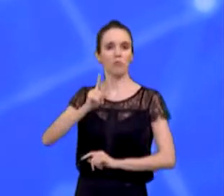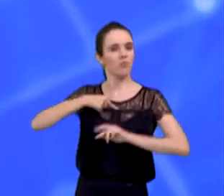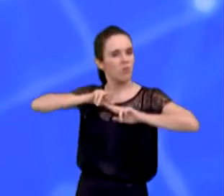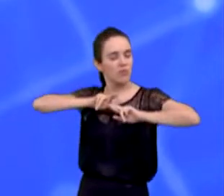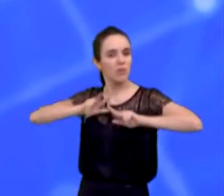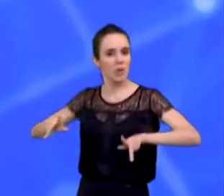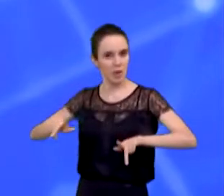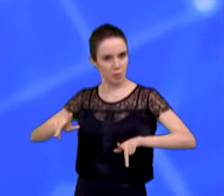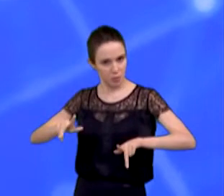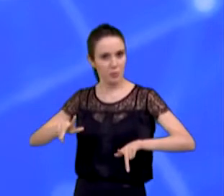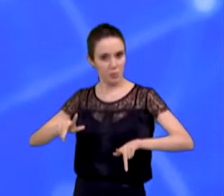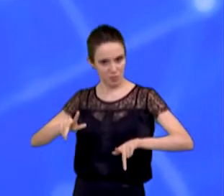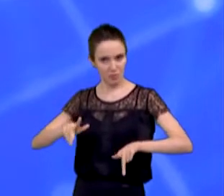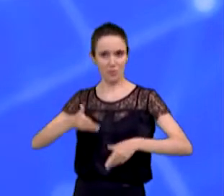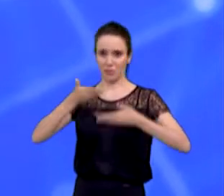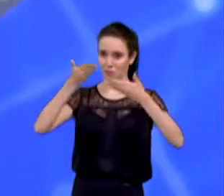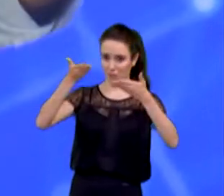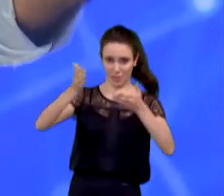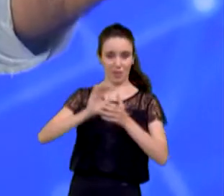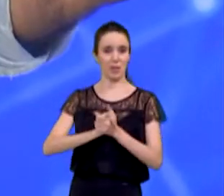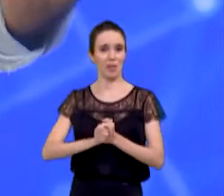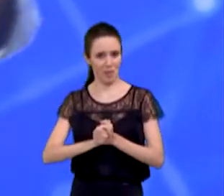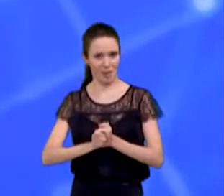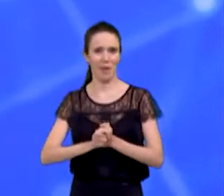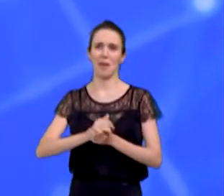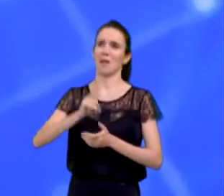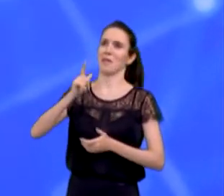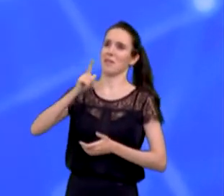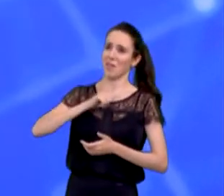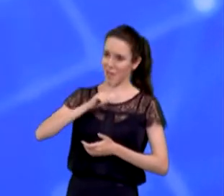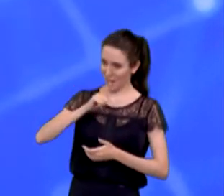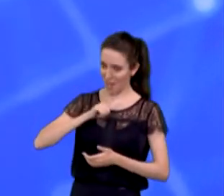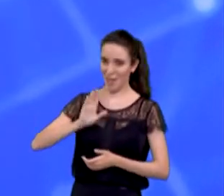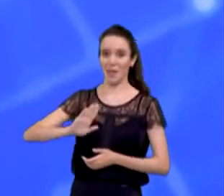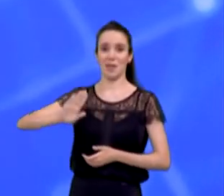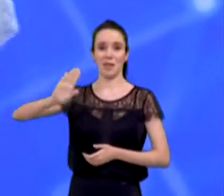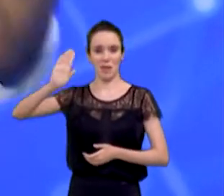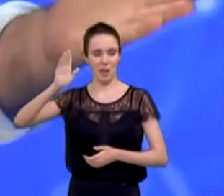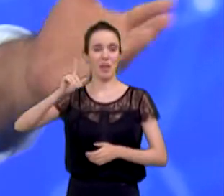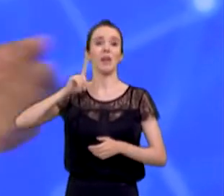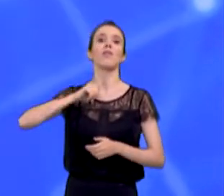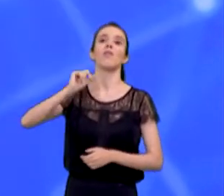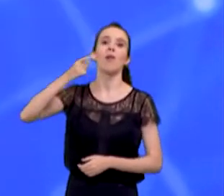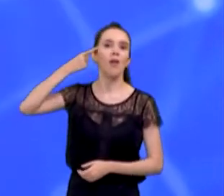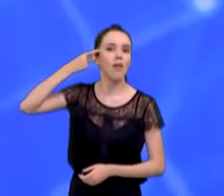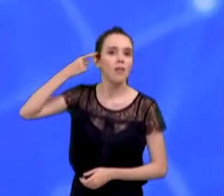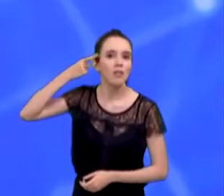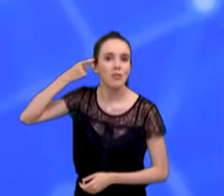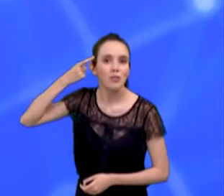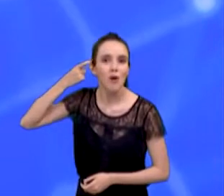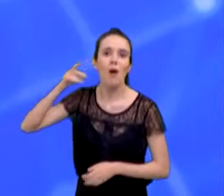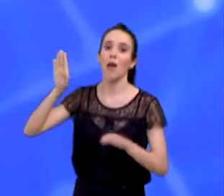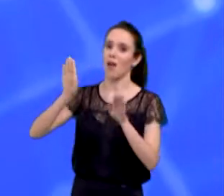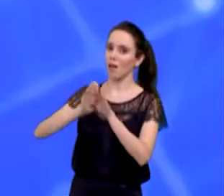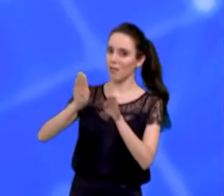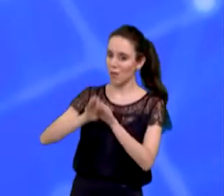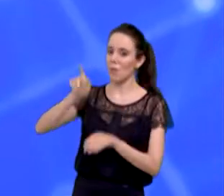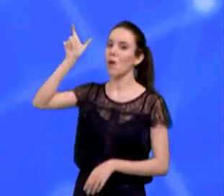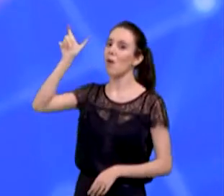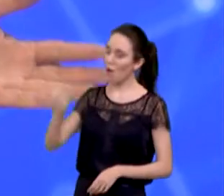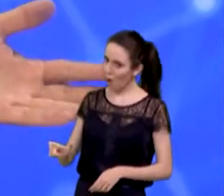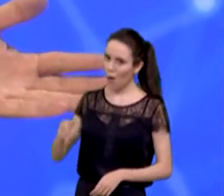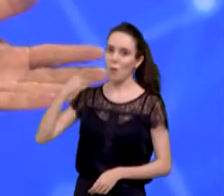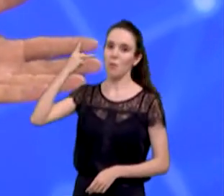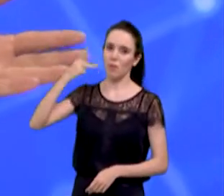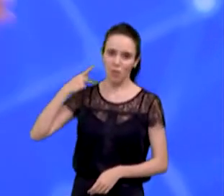aqui na cidade. E o PSDB do Aécio, Neves, o PSDB do Dória e o PT que vocês já conhecem,